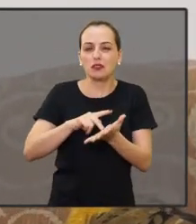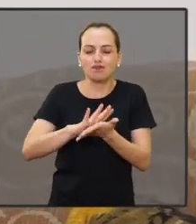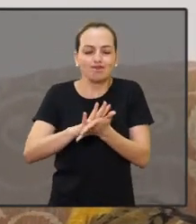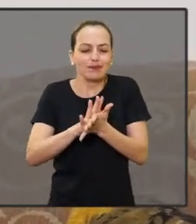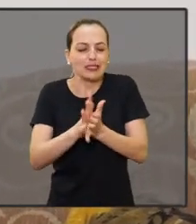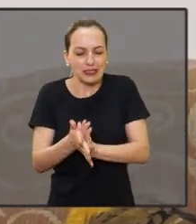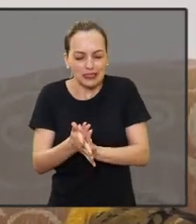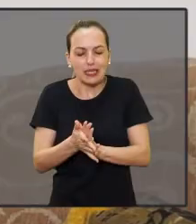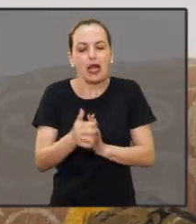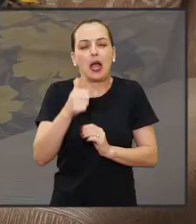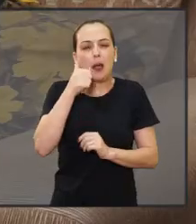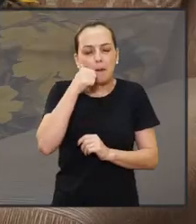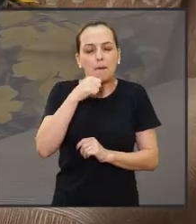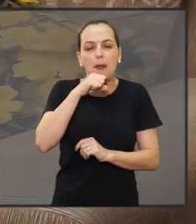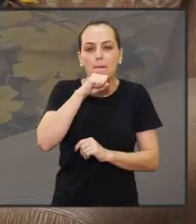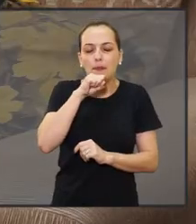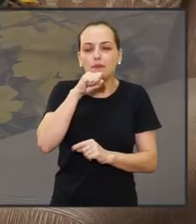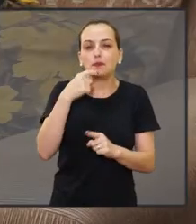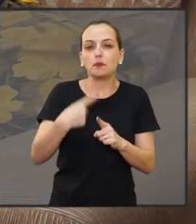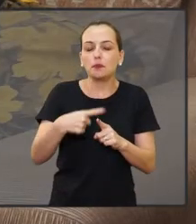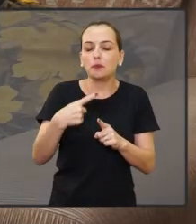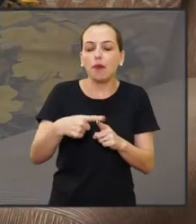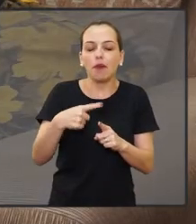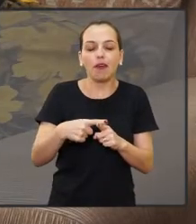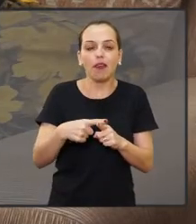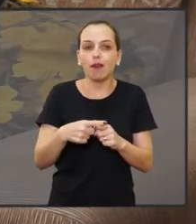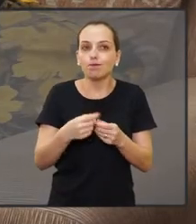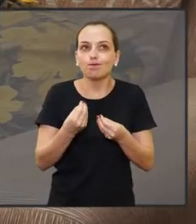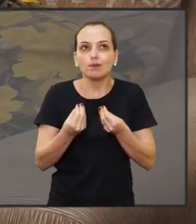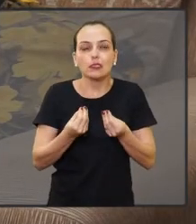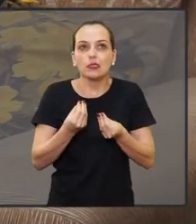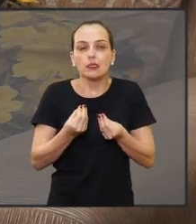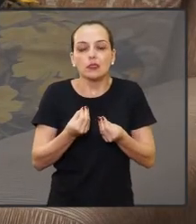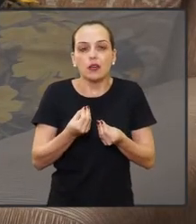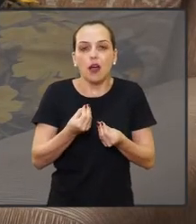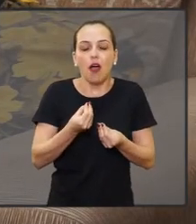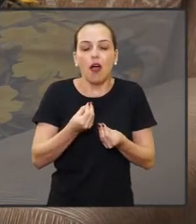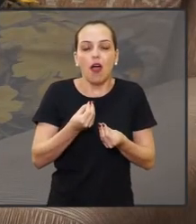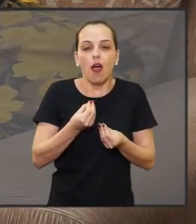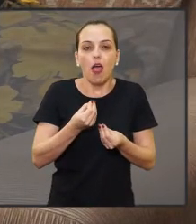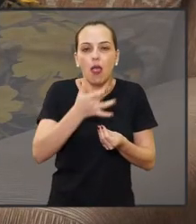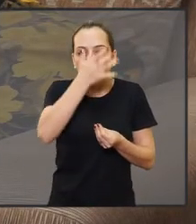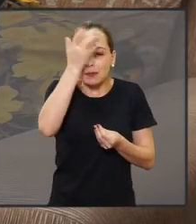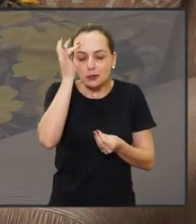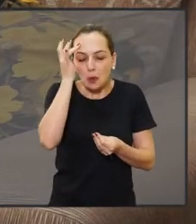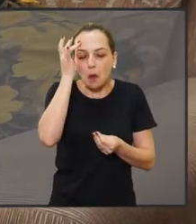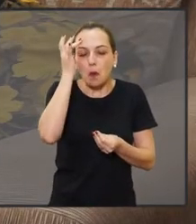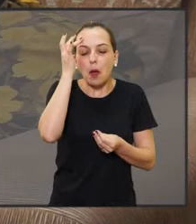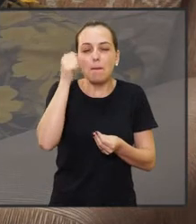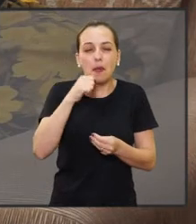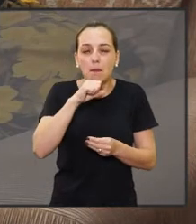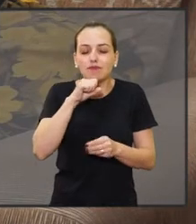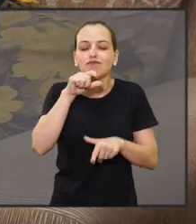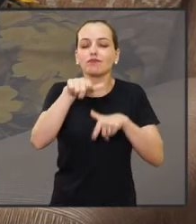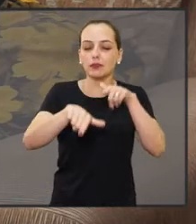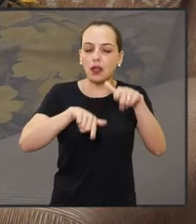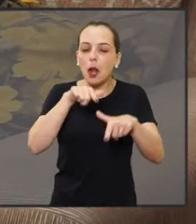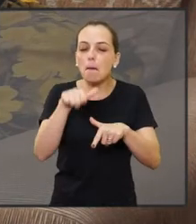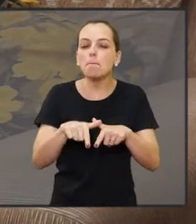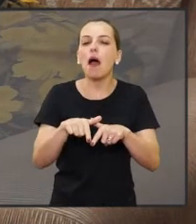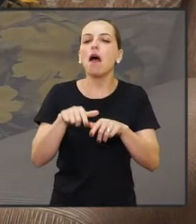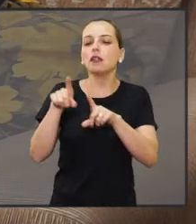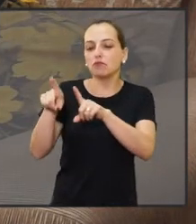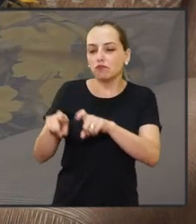uma coisa meio que humilhante para minha mãe, foi uma coisa muito humilhante, porque ela é uma pessoa batalhadora, trabalhadeira,